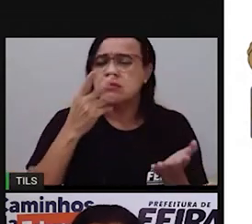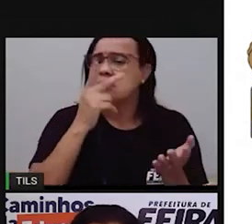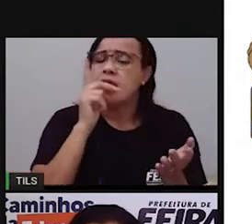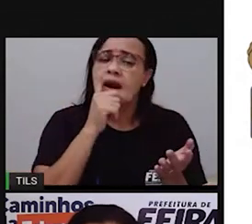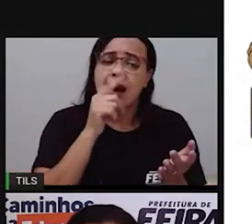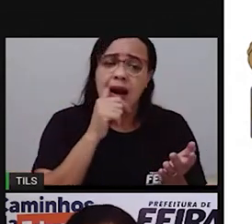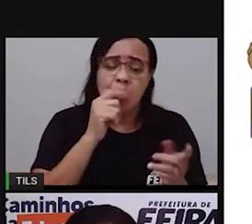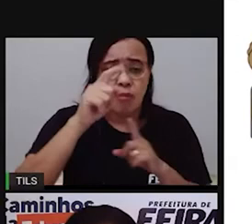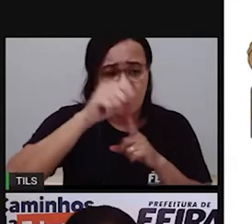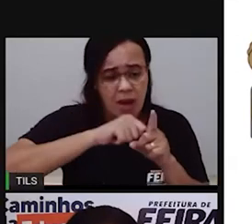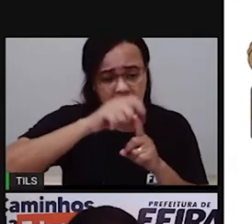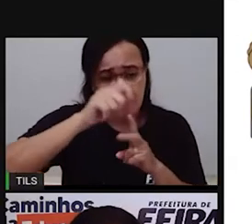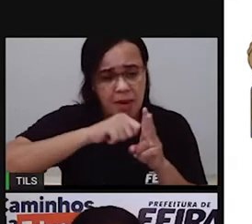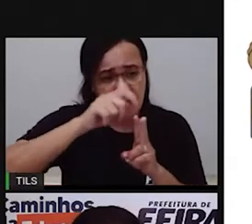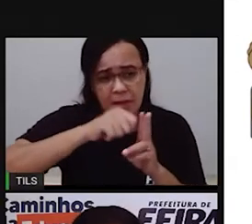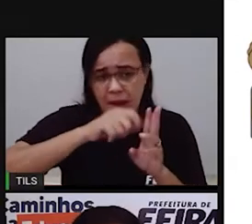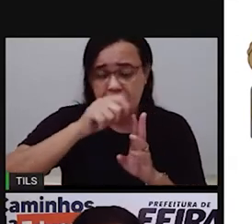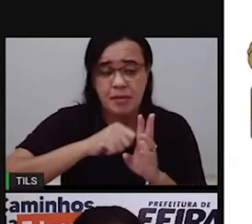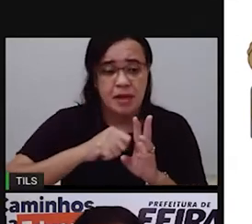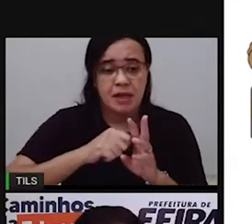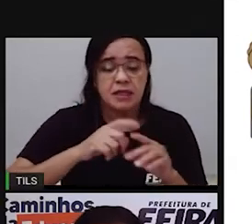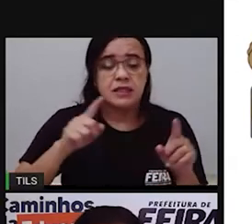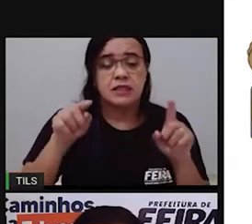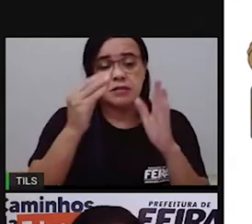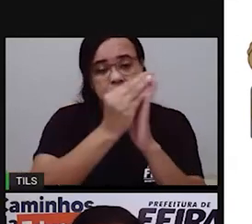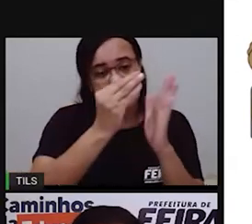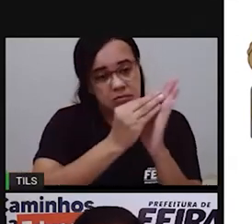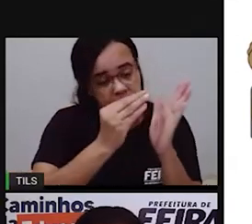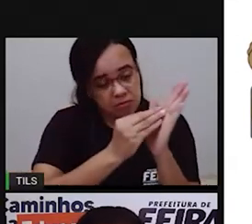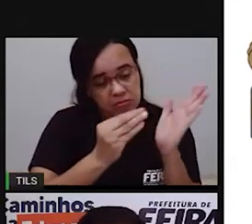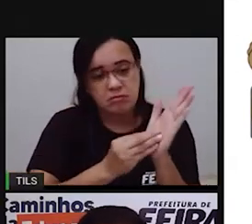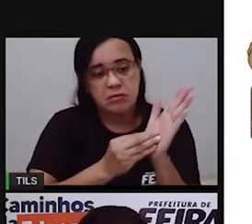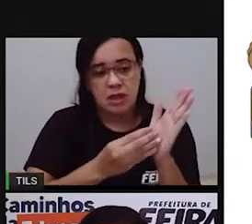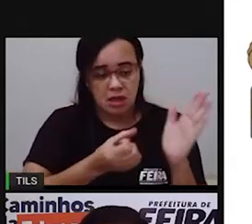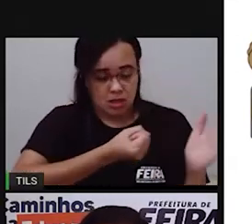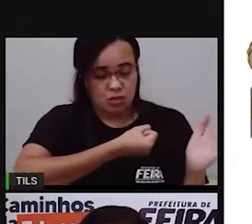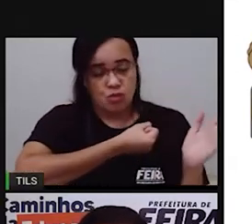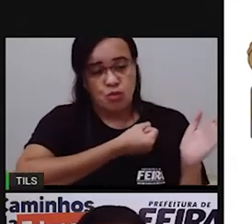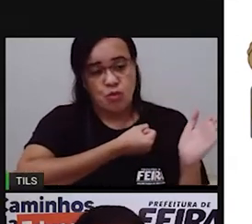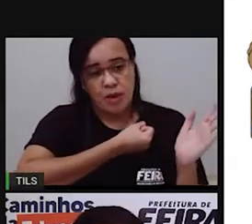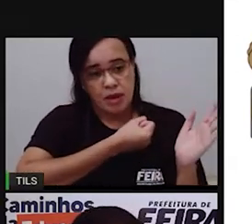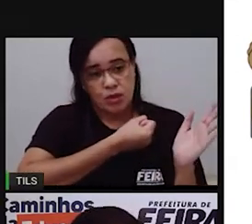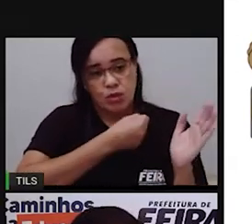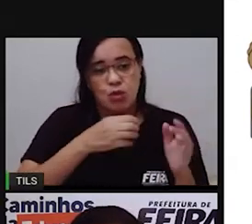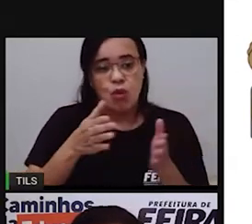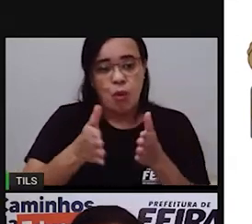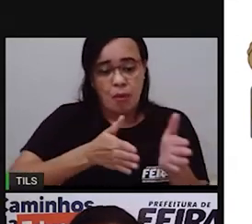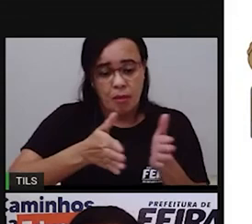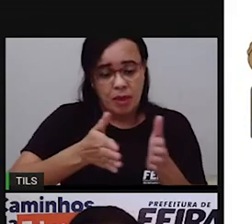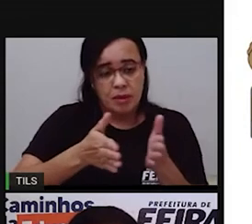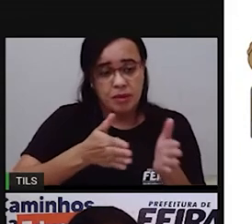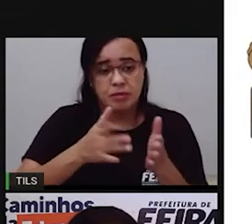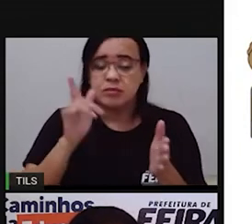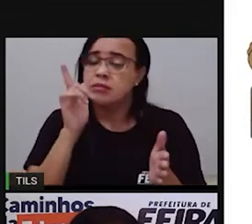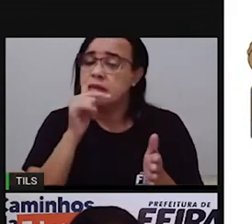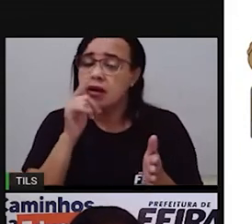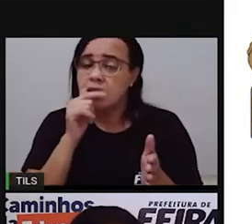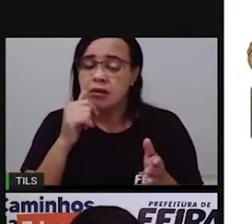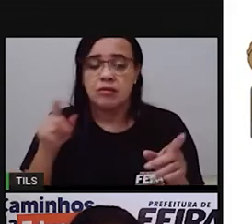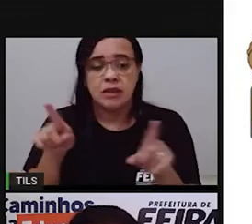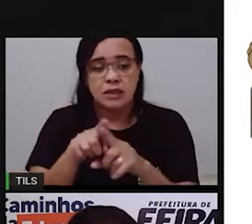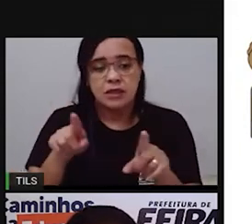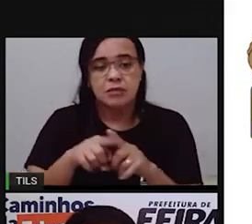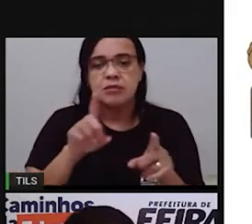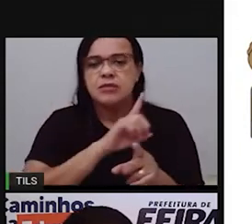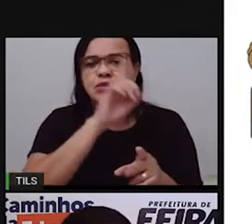vem a indicação ali com números registrando o período a data em